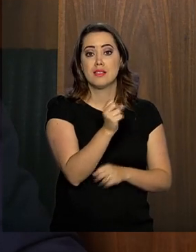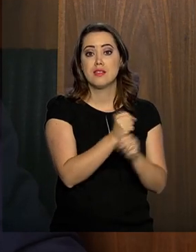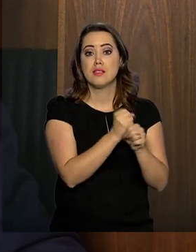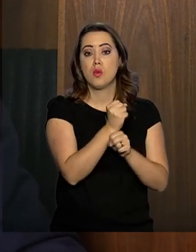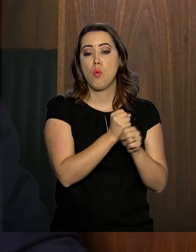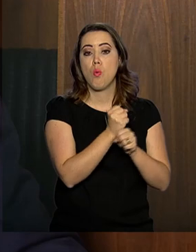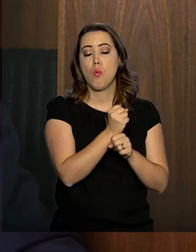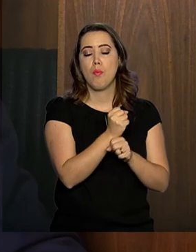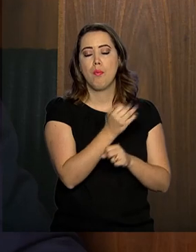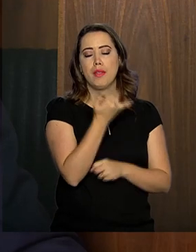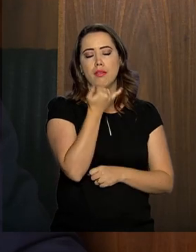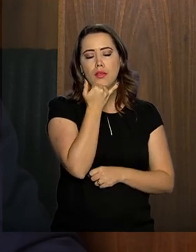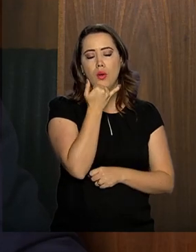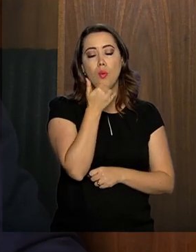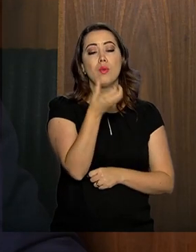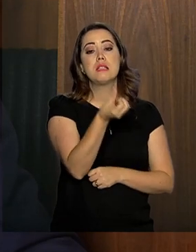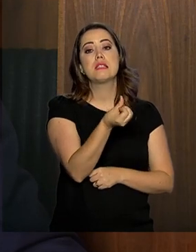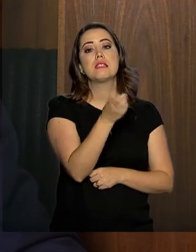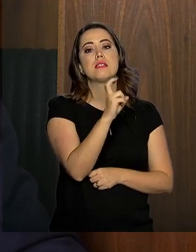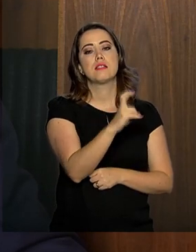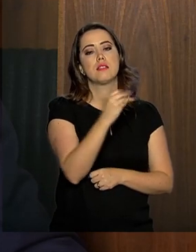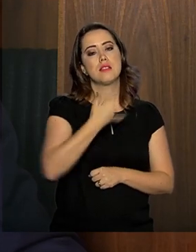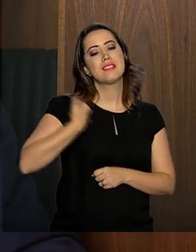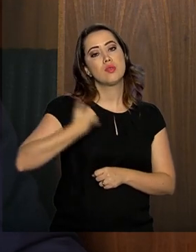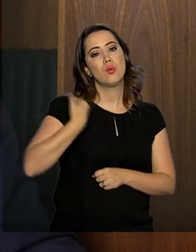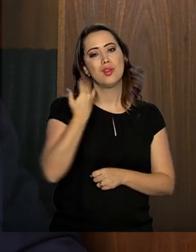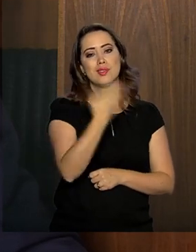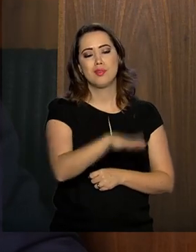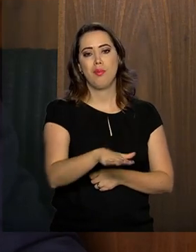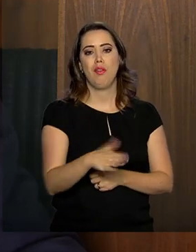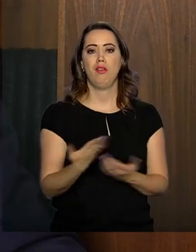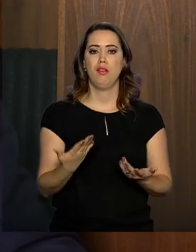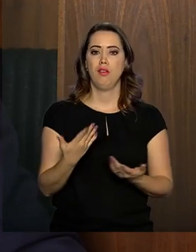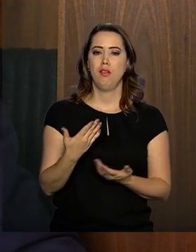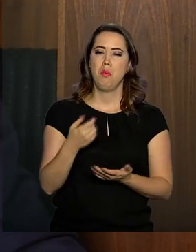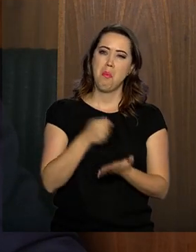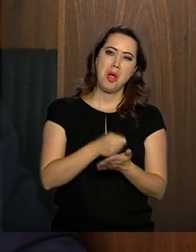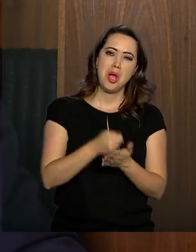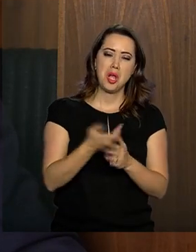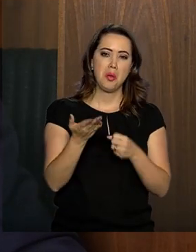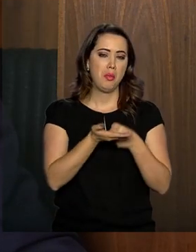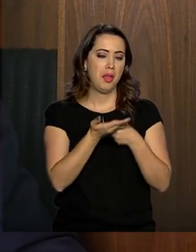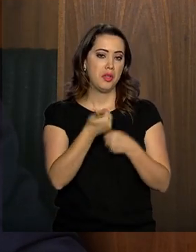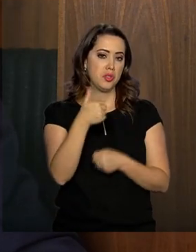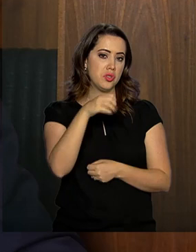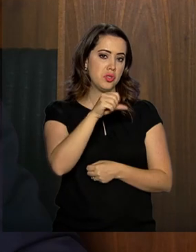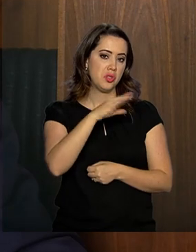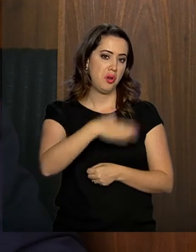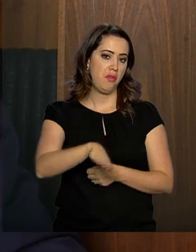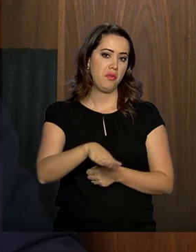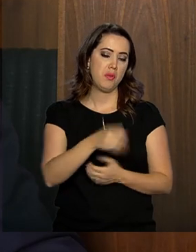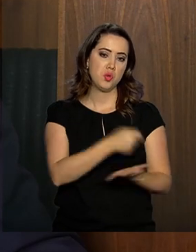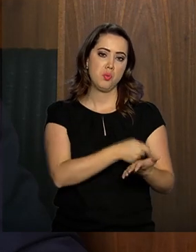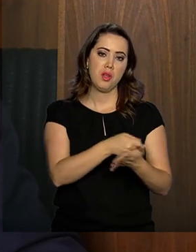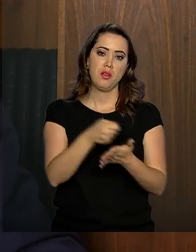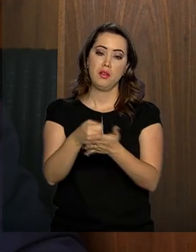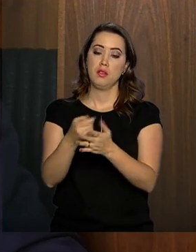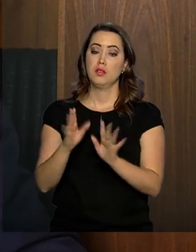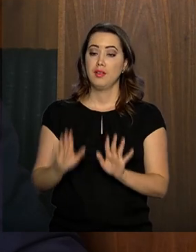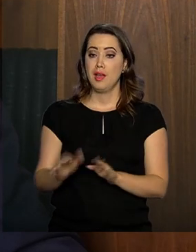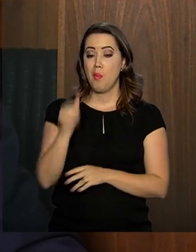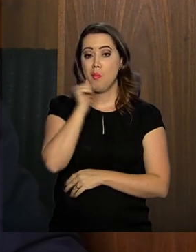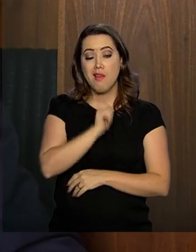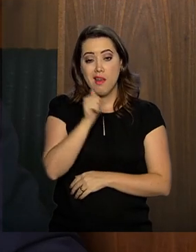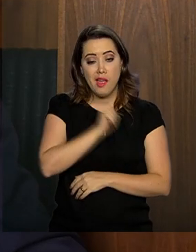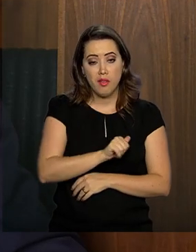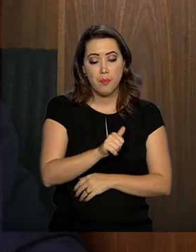As estatísticas da Previdência demonstram isso. com 19 anos e meio de contribuição, no caso dos homens. E 61 anos e meio,